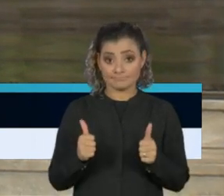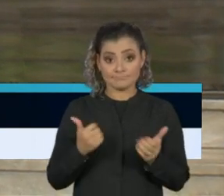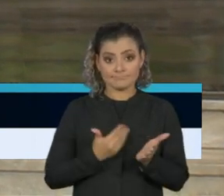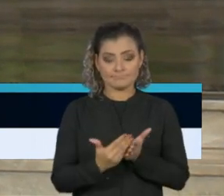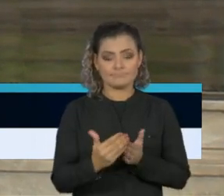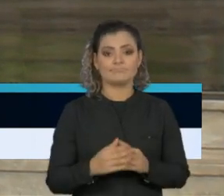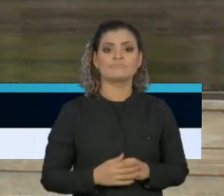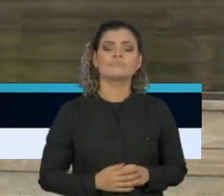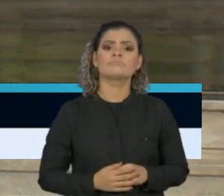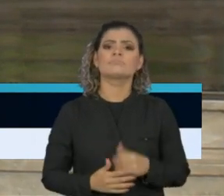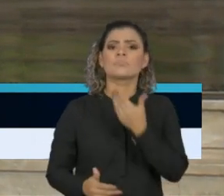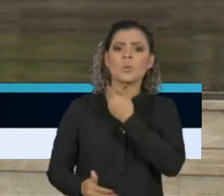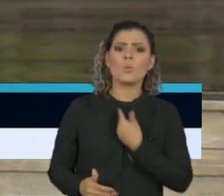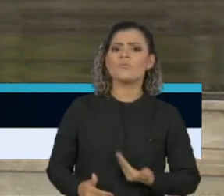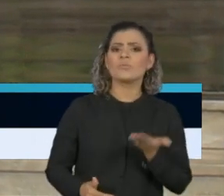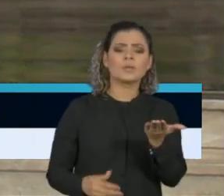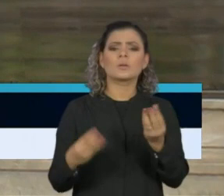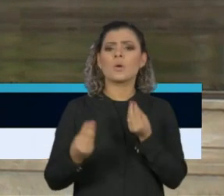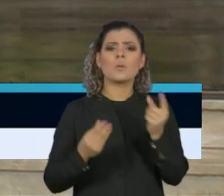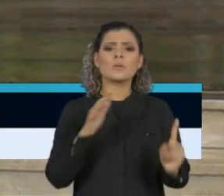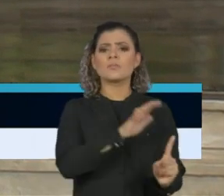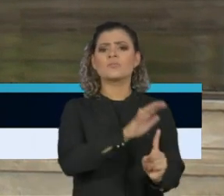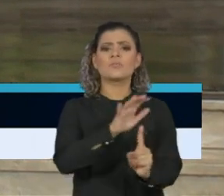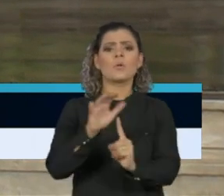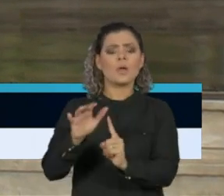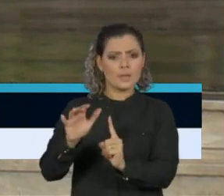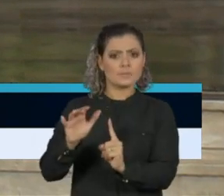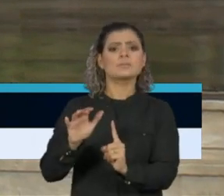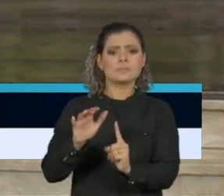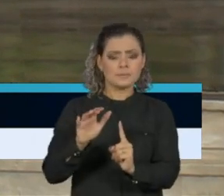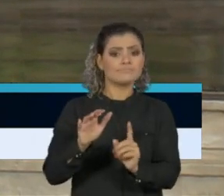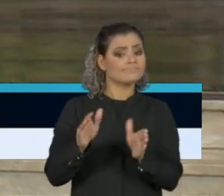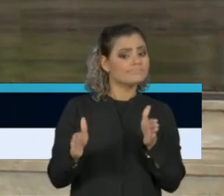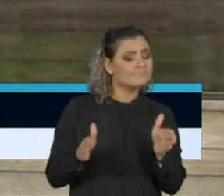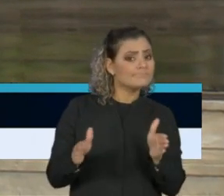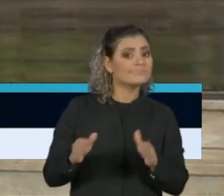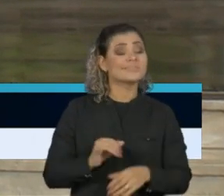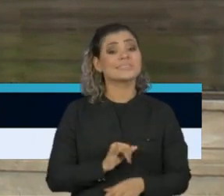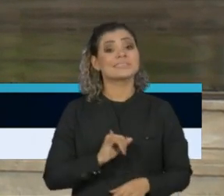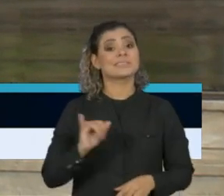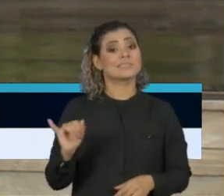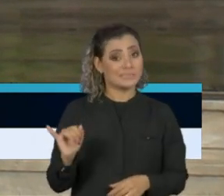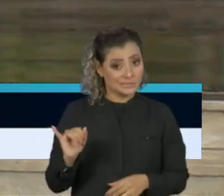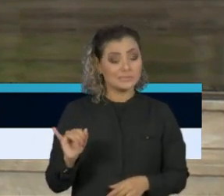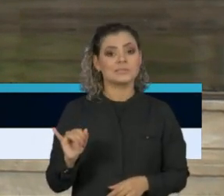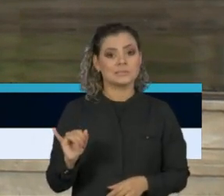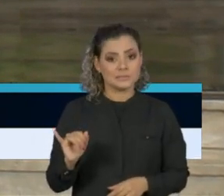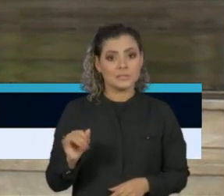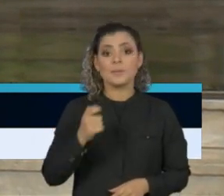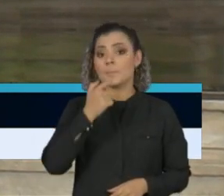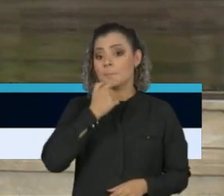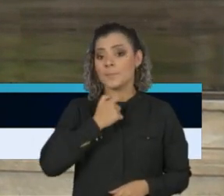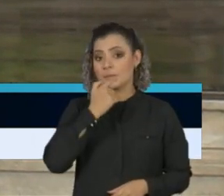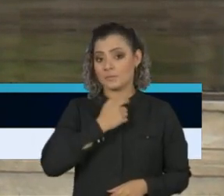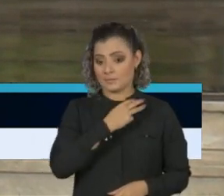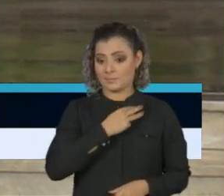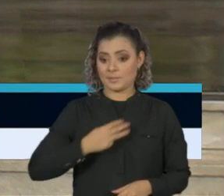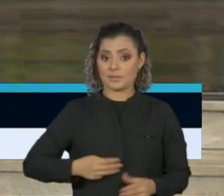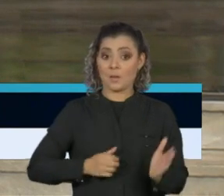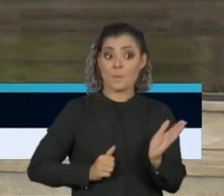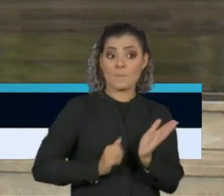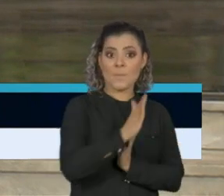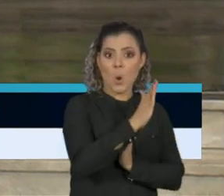Governador, qual o impacto que pode ter a provável saída do ministro Mandetta, do